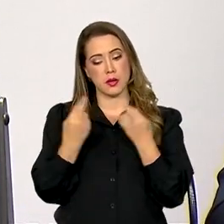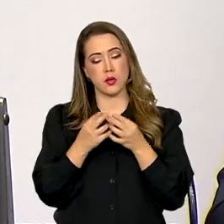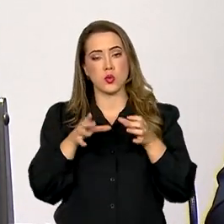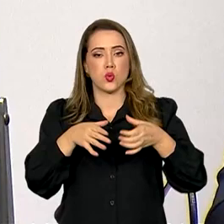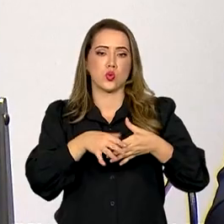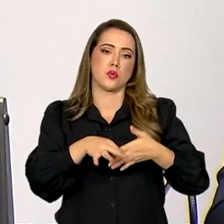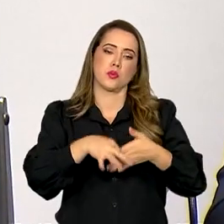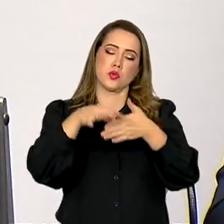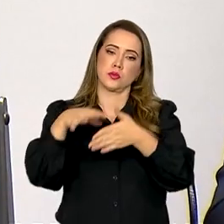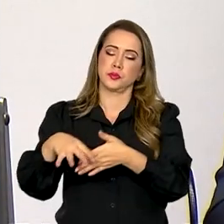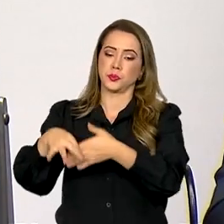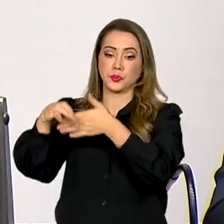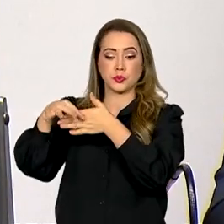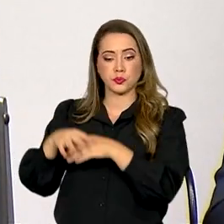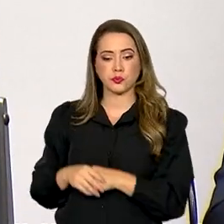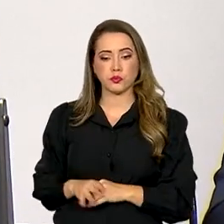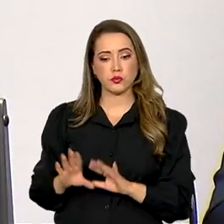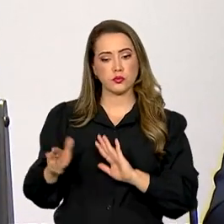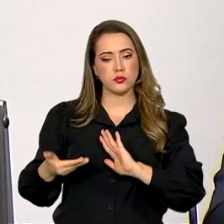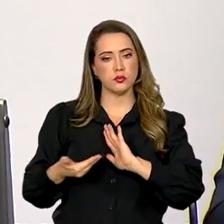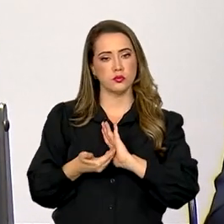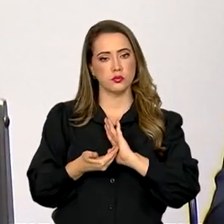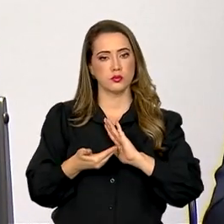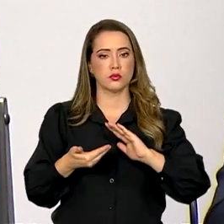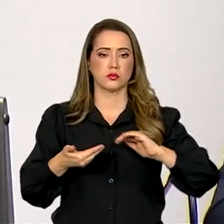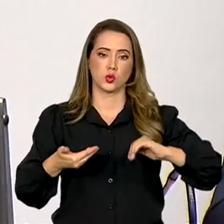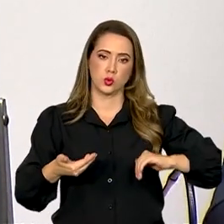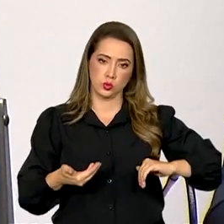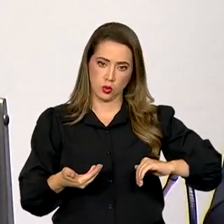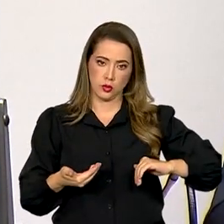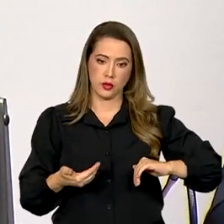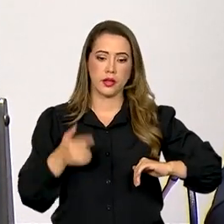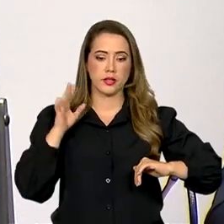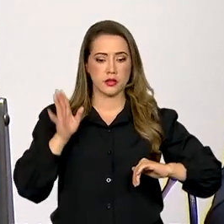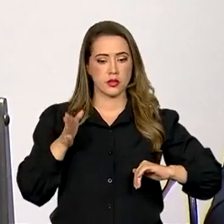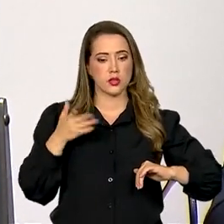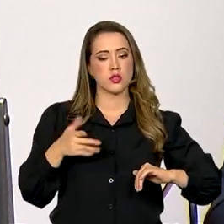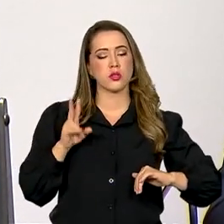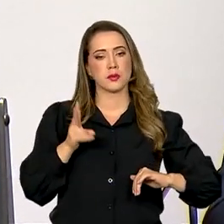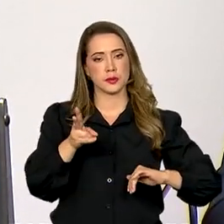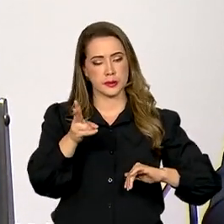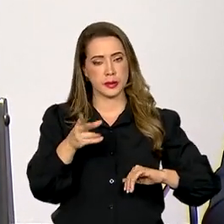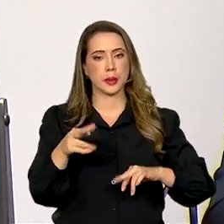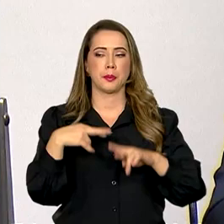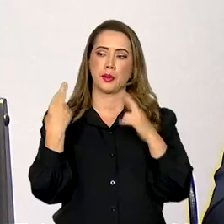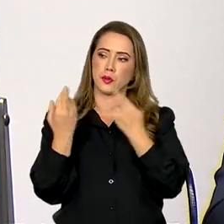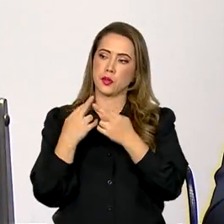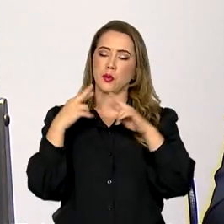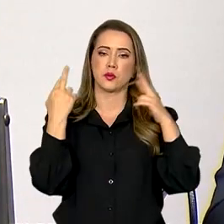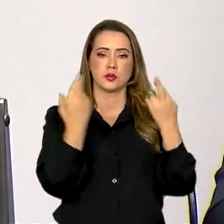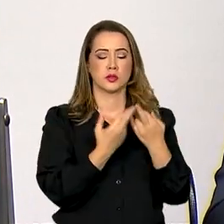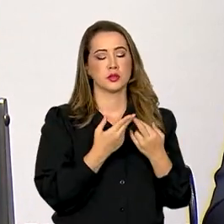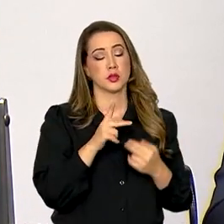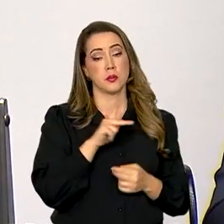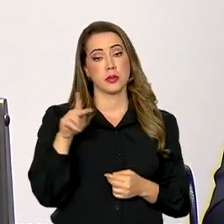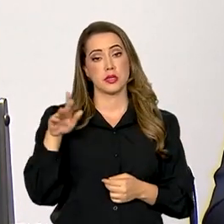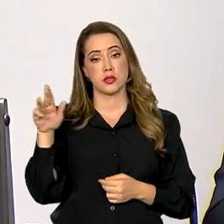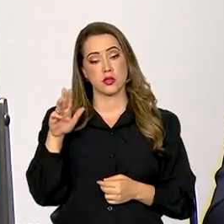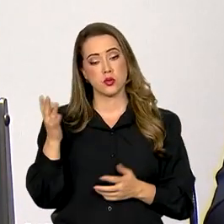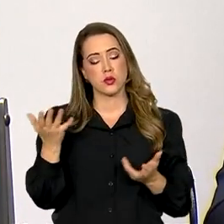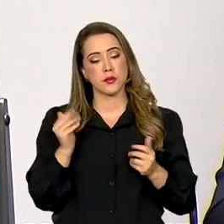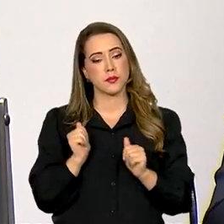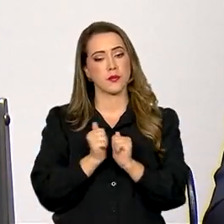líderes do Congresso, coisa que eu tenho feito, inclusive, aqui no Ministério da Fazenda. Ele quer estar presente